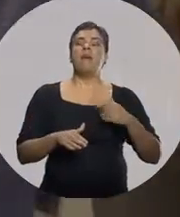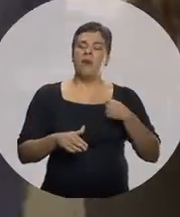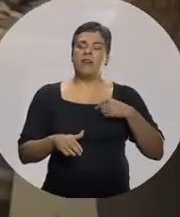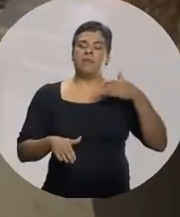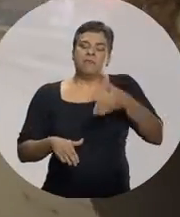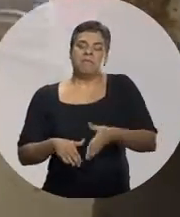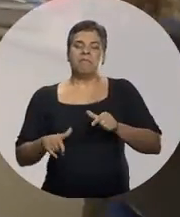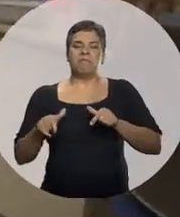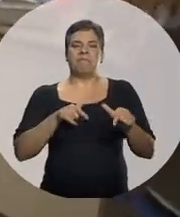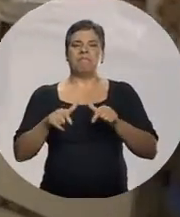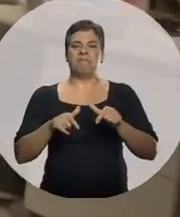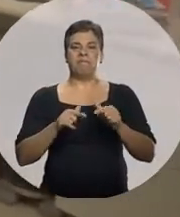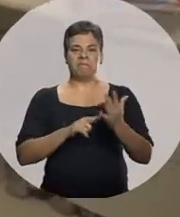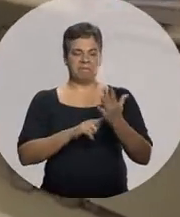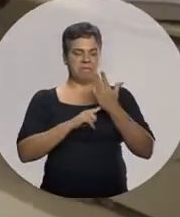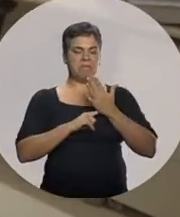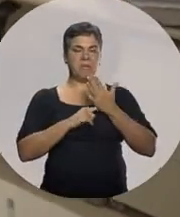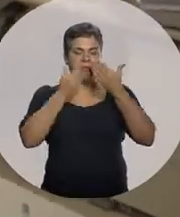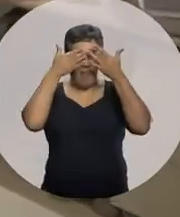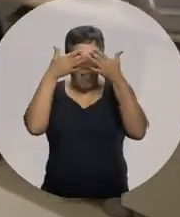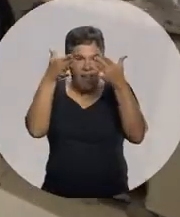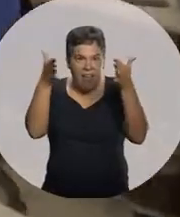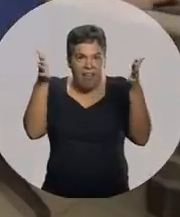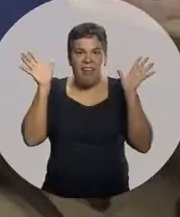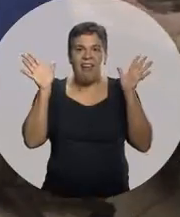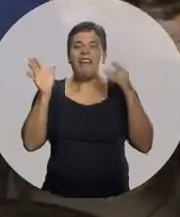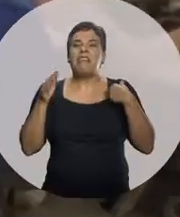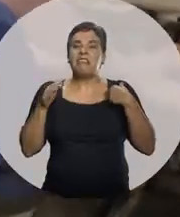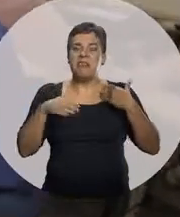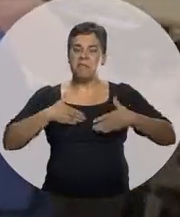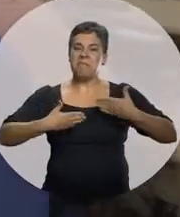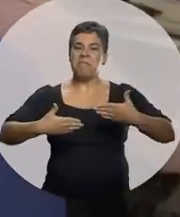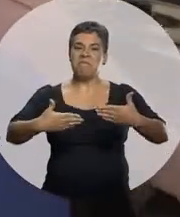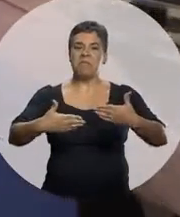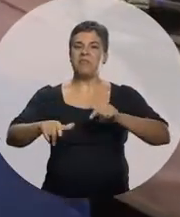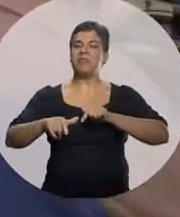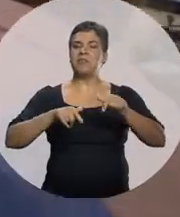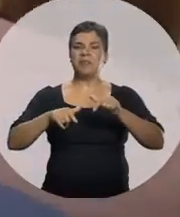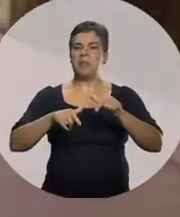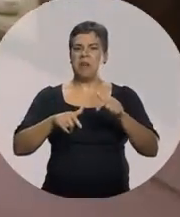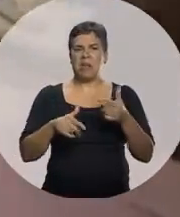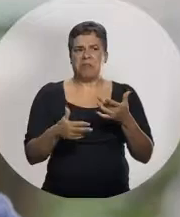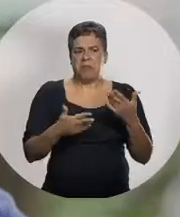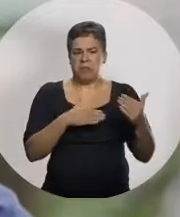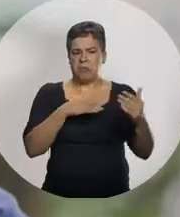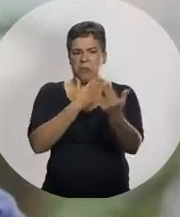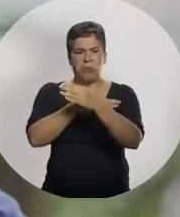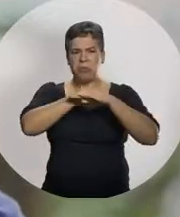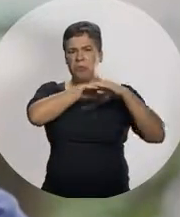trabalho Pra mim, me mostrou um outro horizonte E o quanto no mercado de trabalho isso não pesa